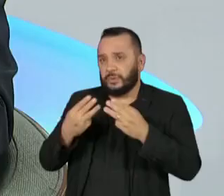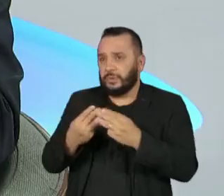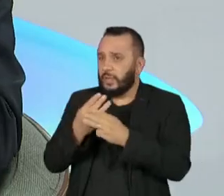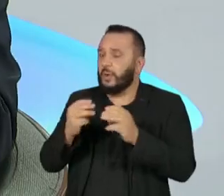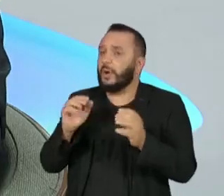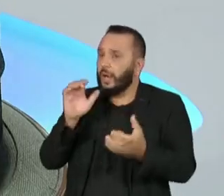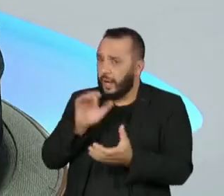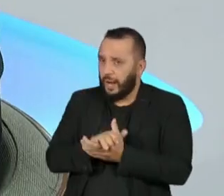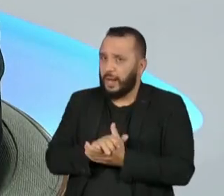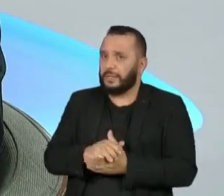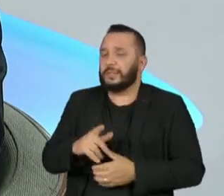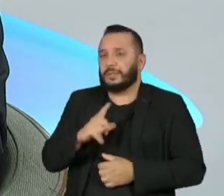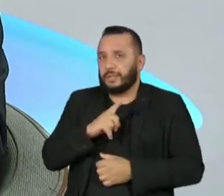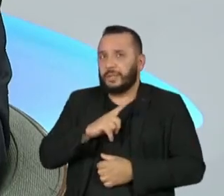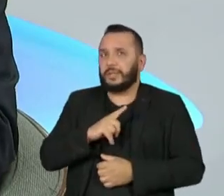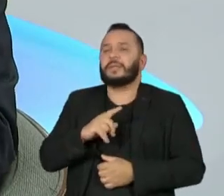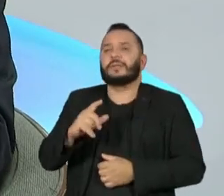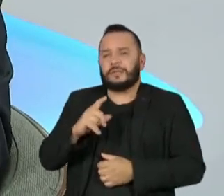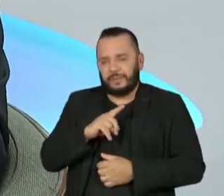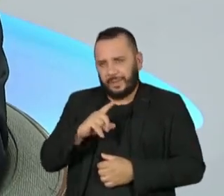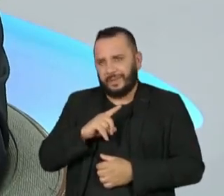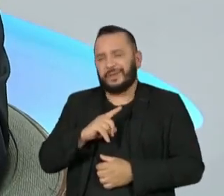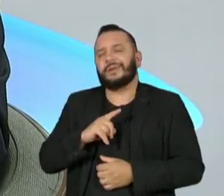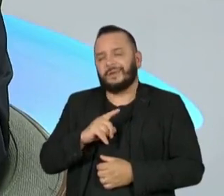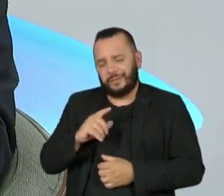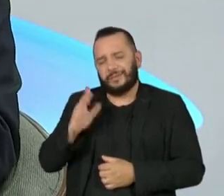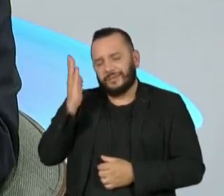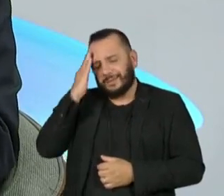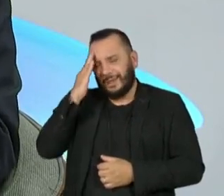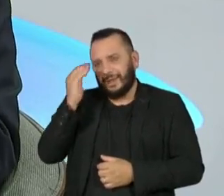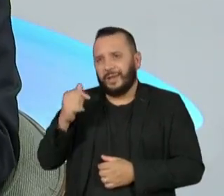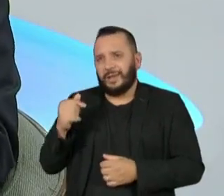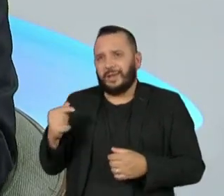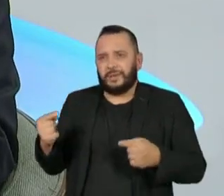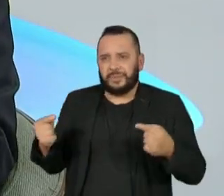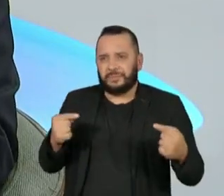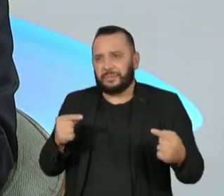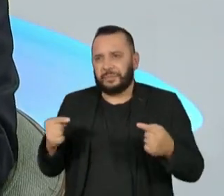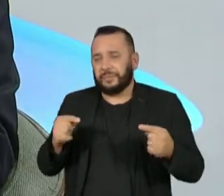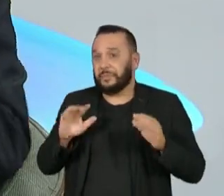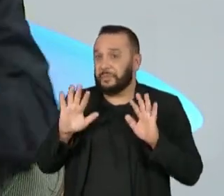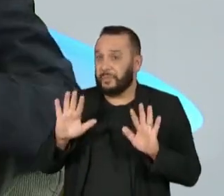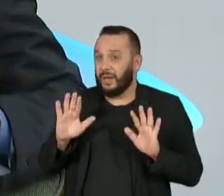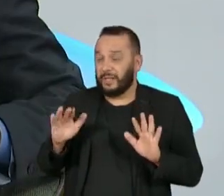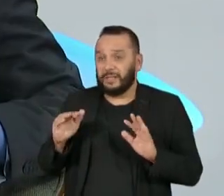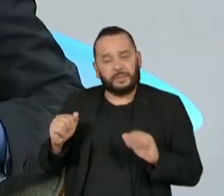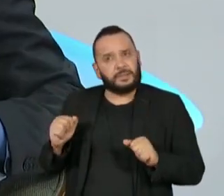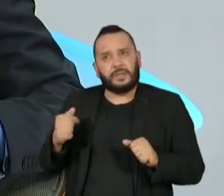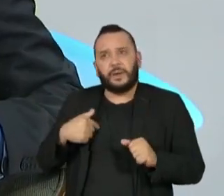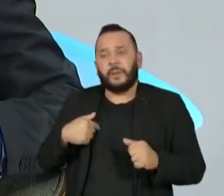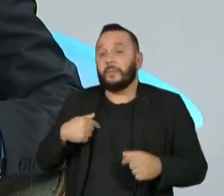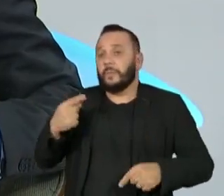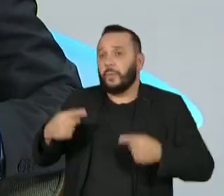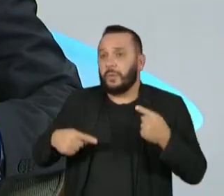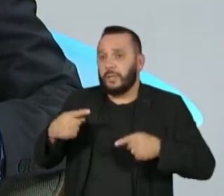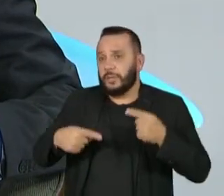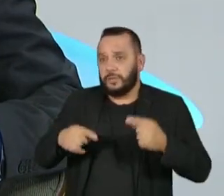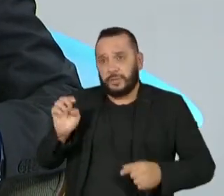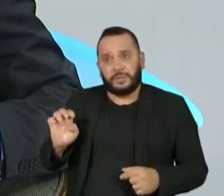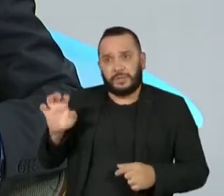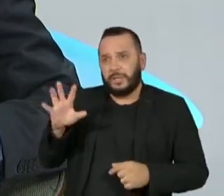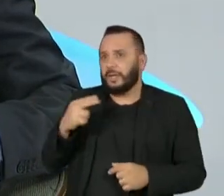Não que não haja intolerância religiosa no Brasil. Há, mas não como política de Estado, que é o que está acontecendo agora com o